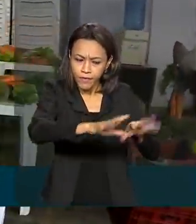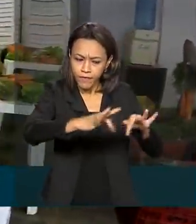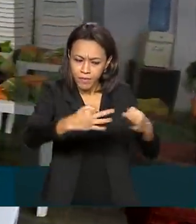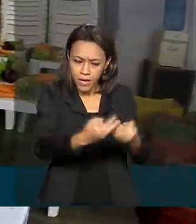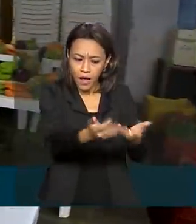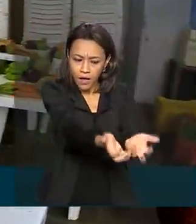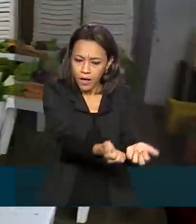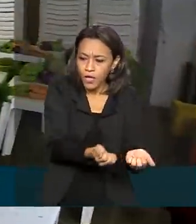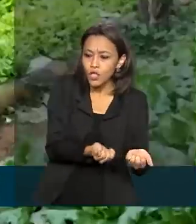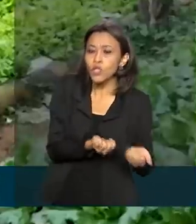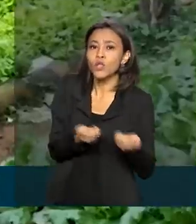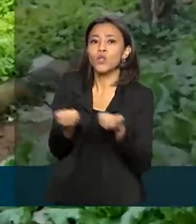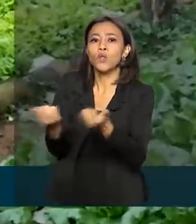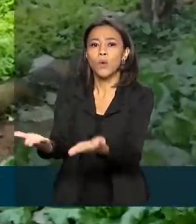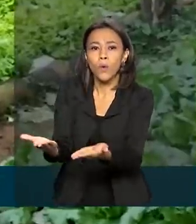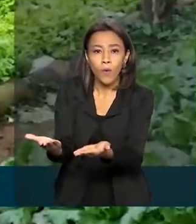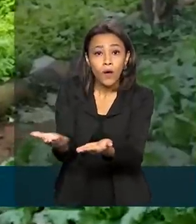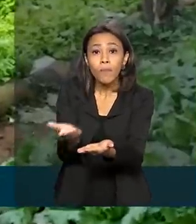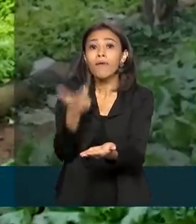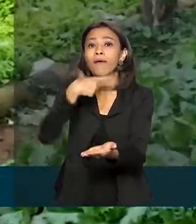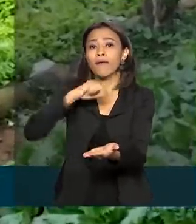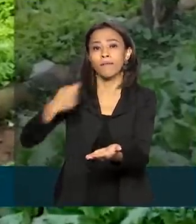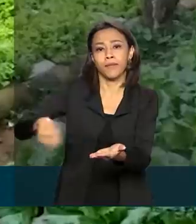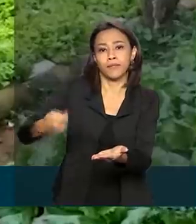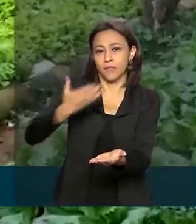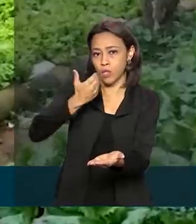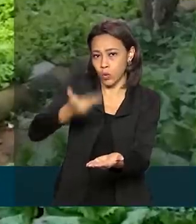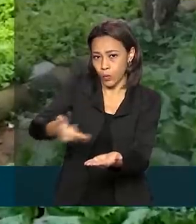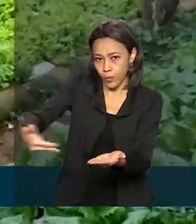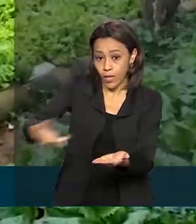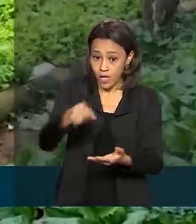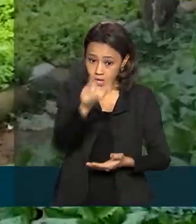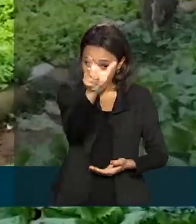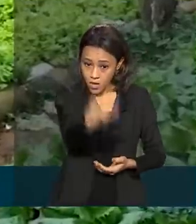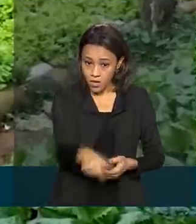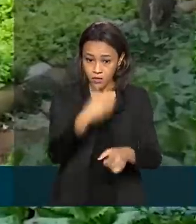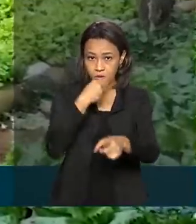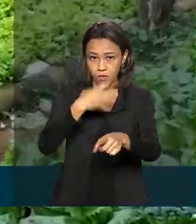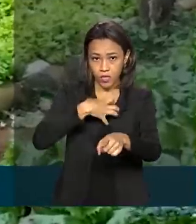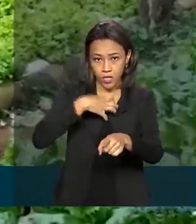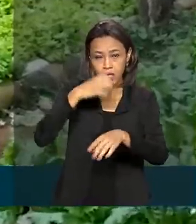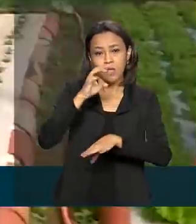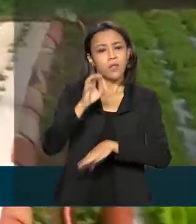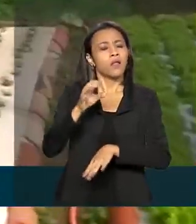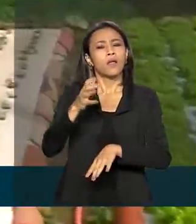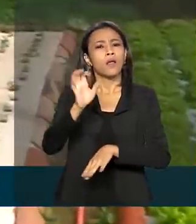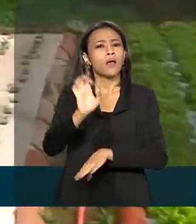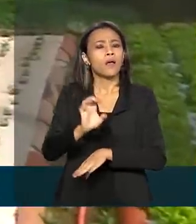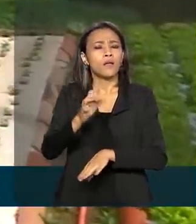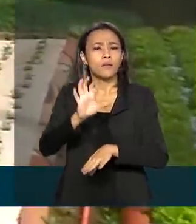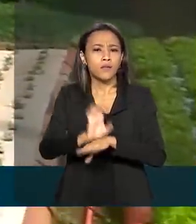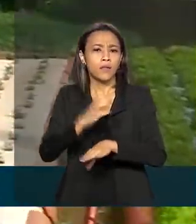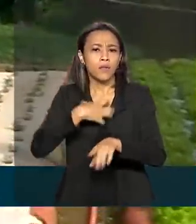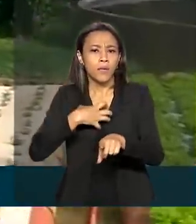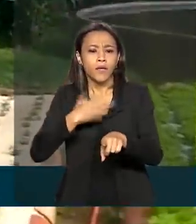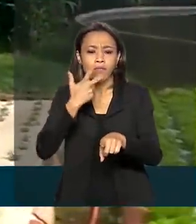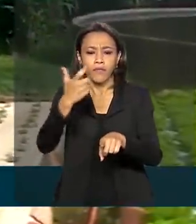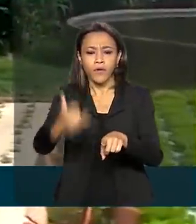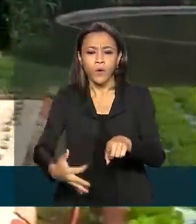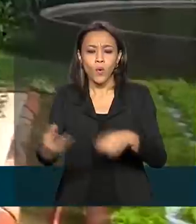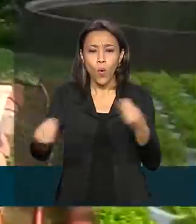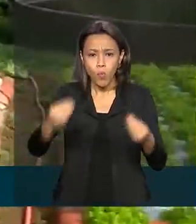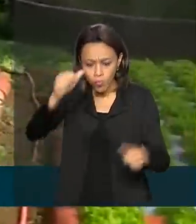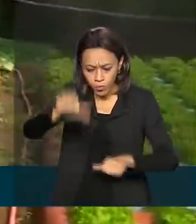para quem precisa. Esse agricultor familiar baiano fala como a vida dele mudou ao comercializar a